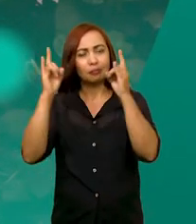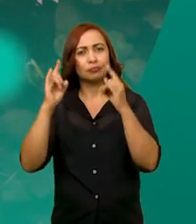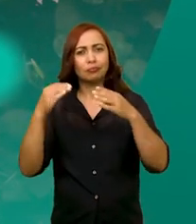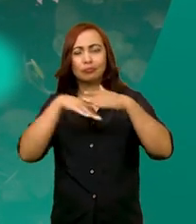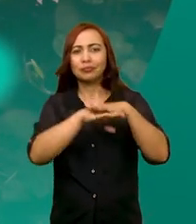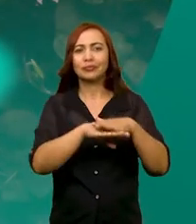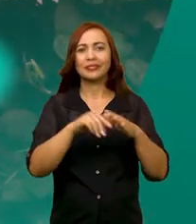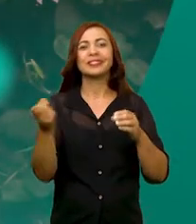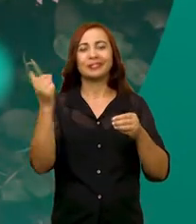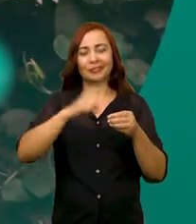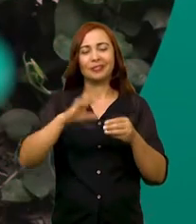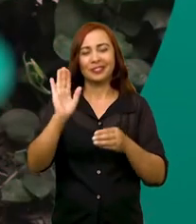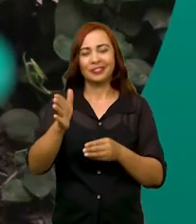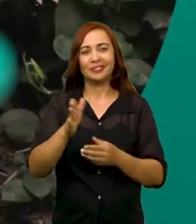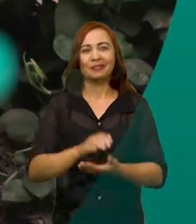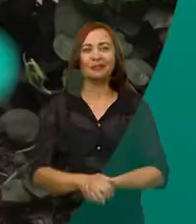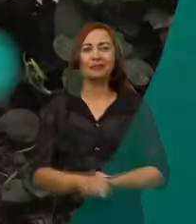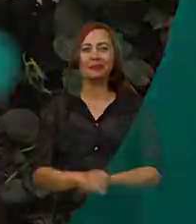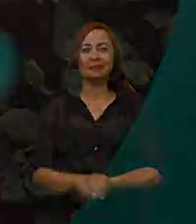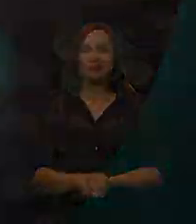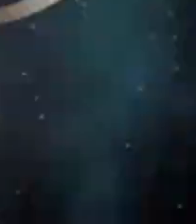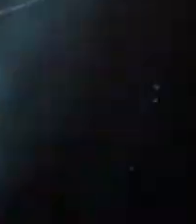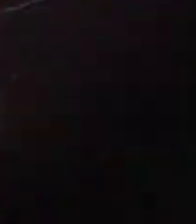sobre eles. A gente volta já já!